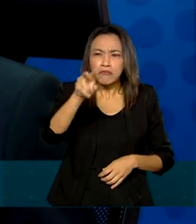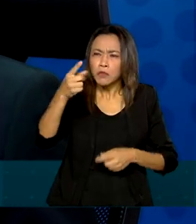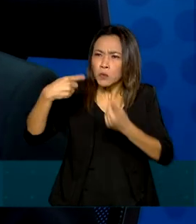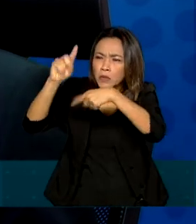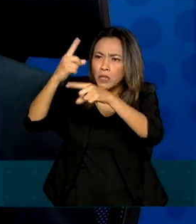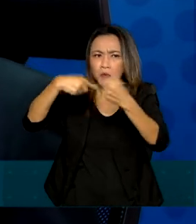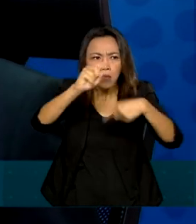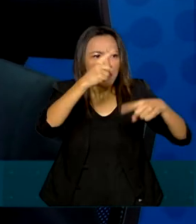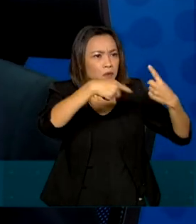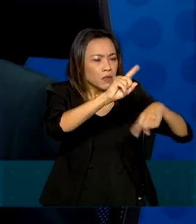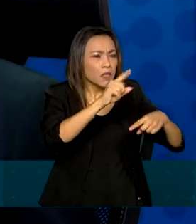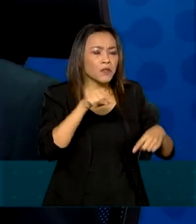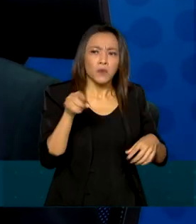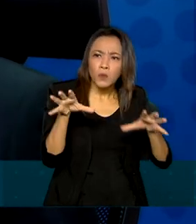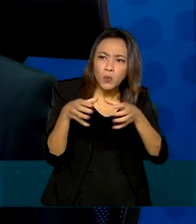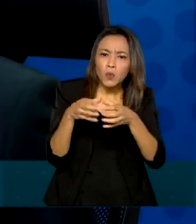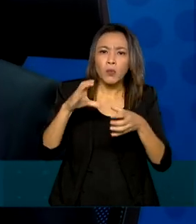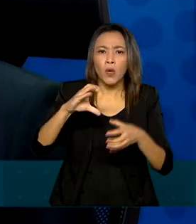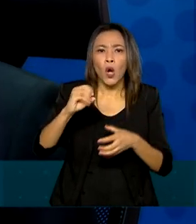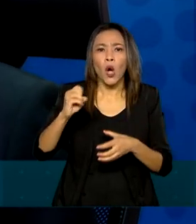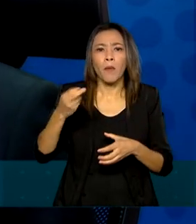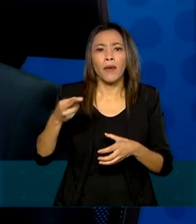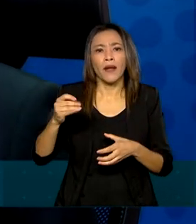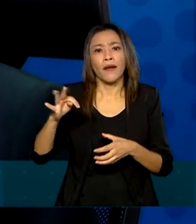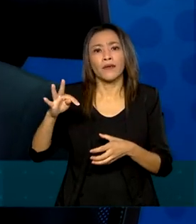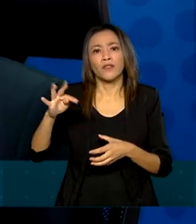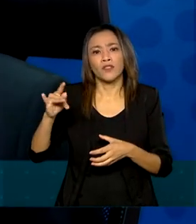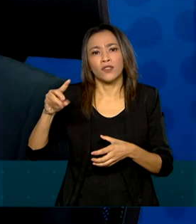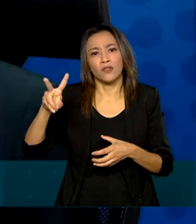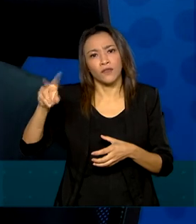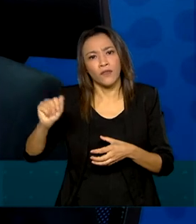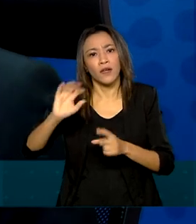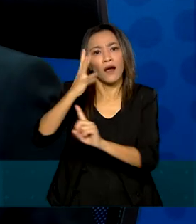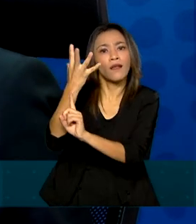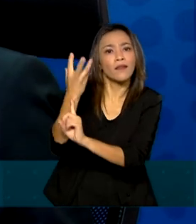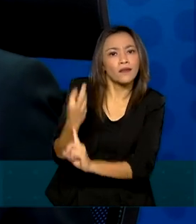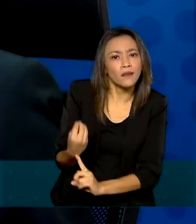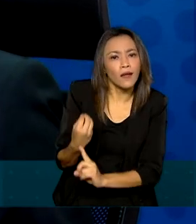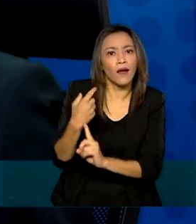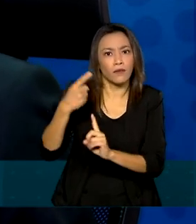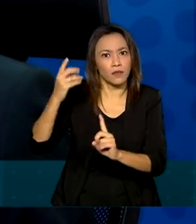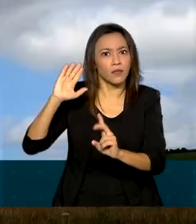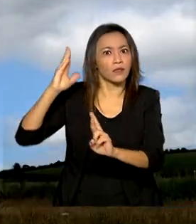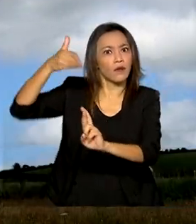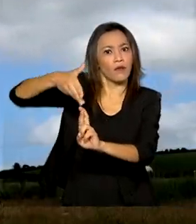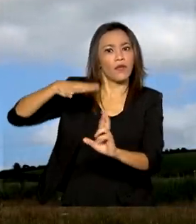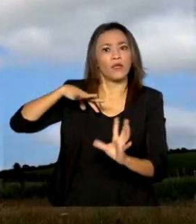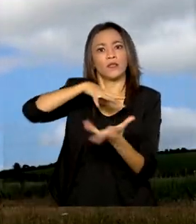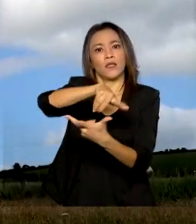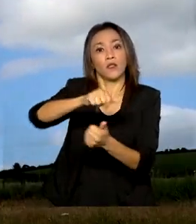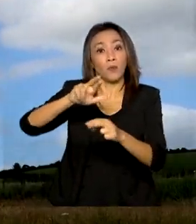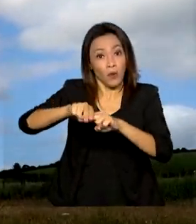cooperativas, por exemplo, de artesanato, que estão se destacando internacionalmente.